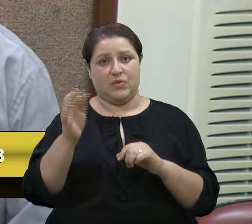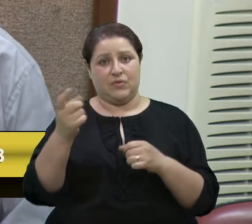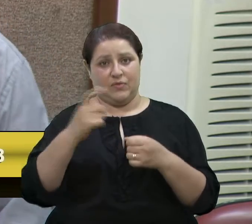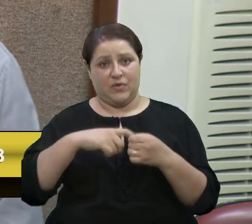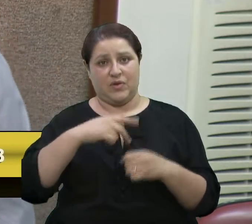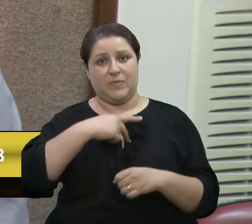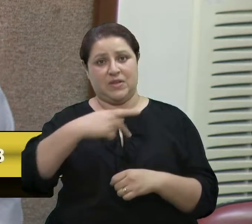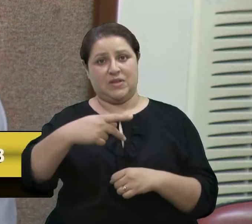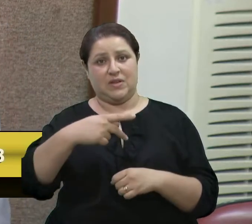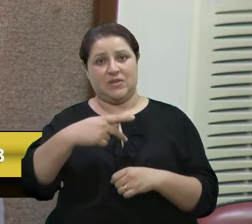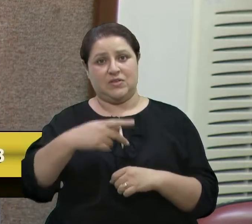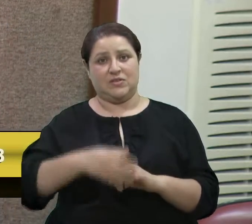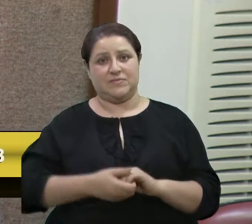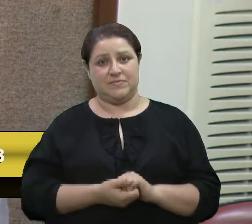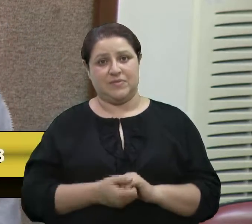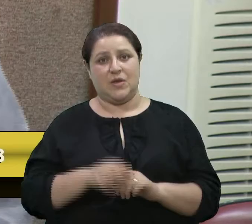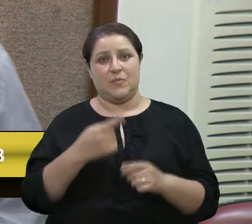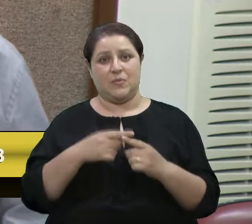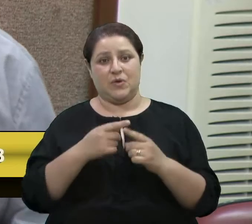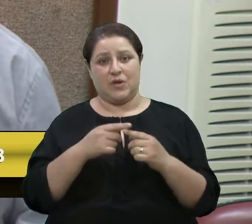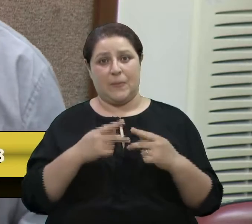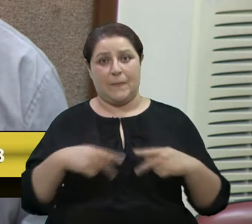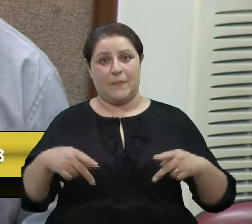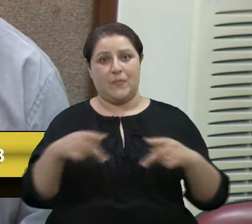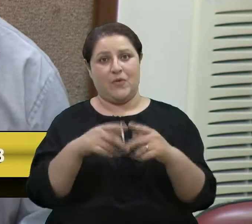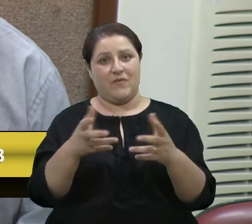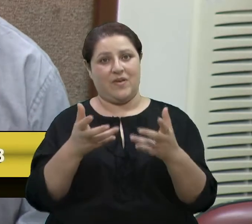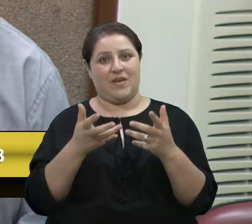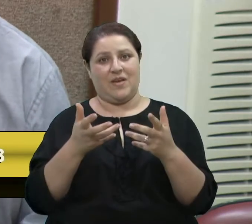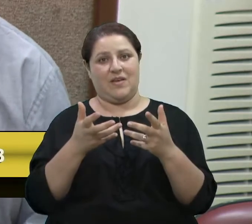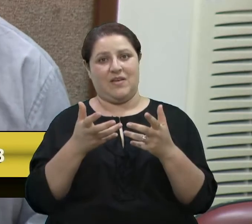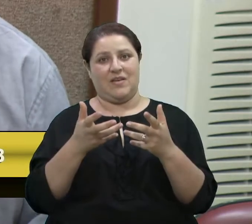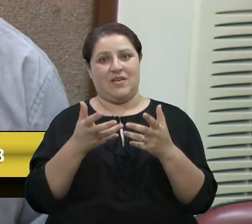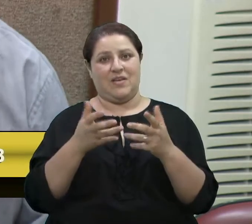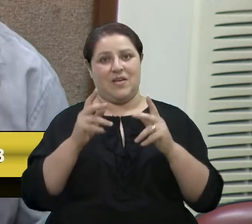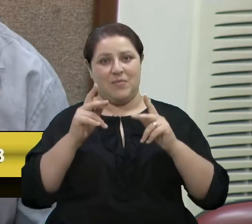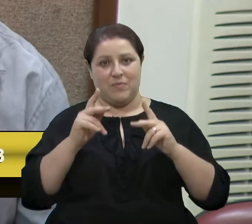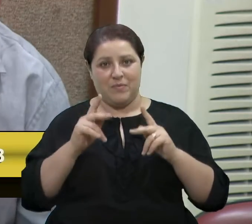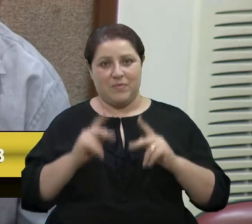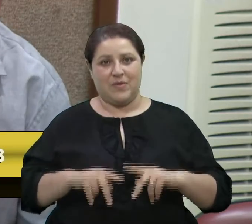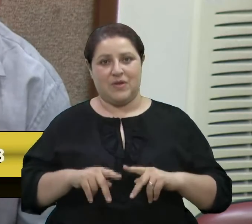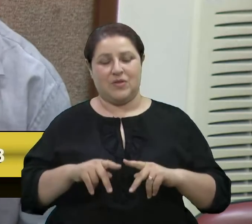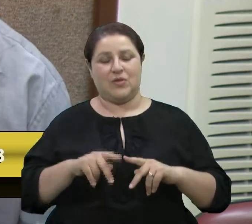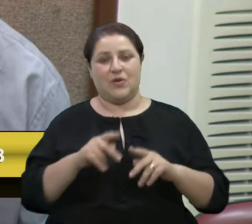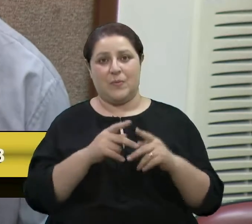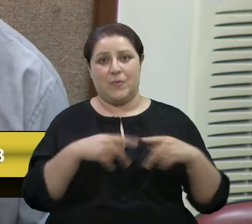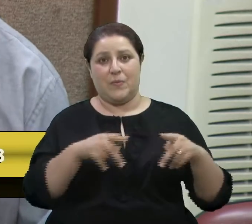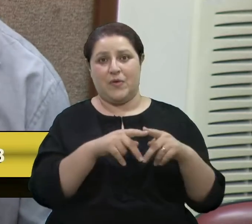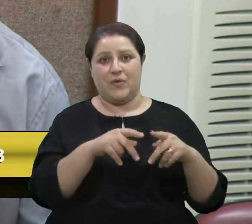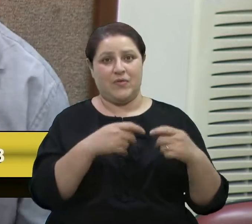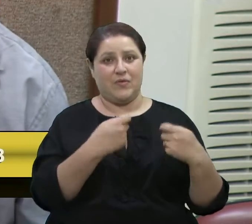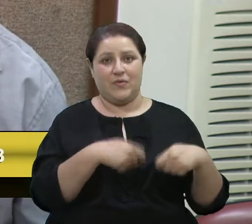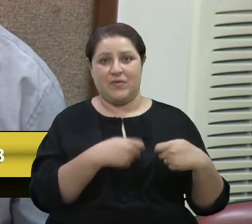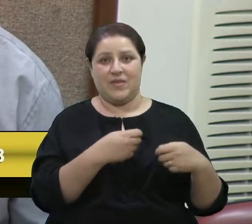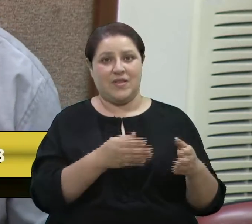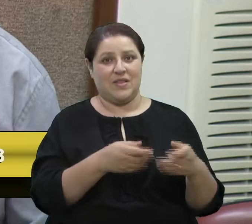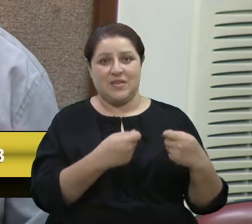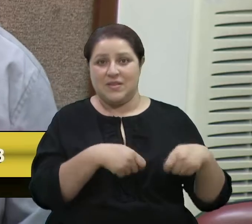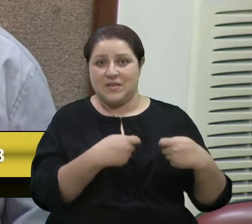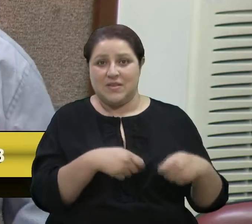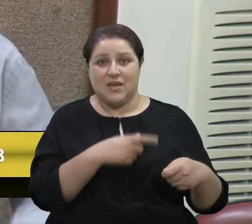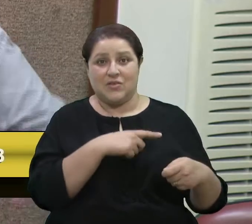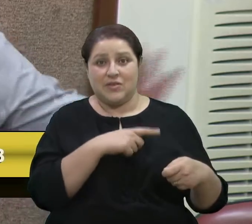presidência. Porque o povo que quer, aquele povo que está passando necessidade, quer de novo que ele esteja na presidência.